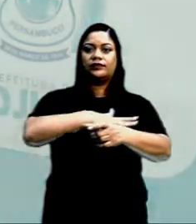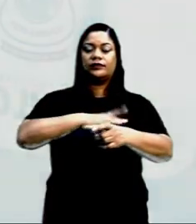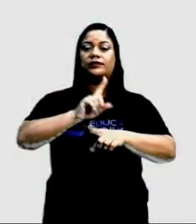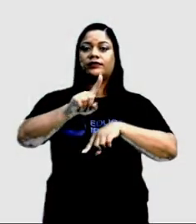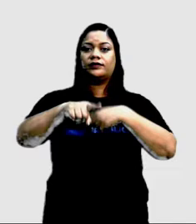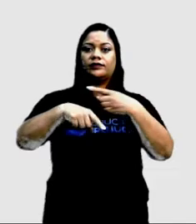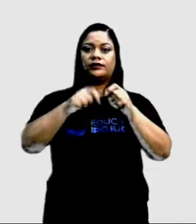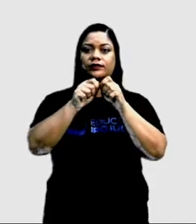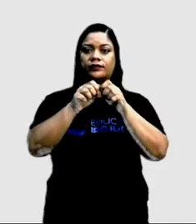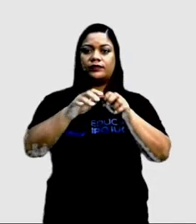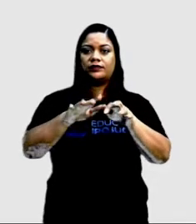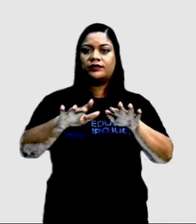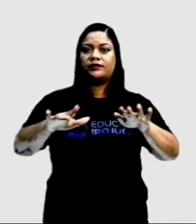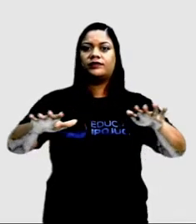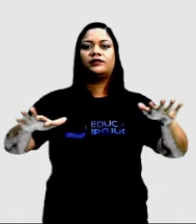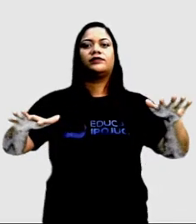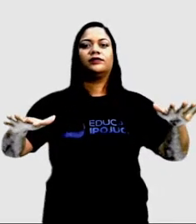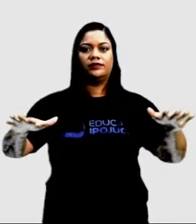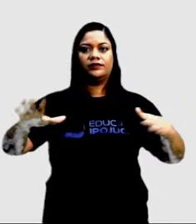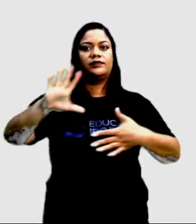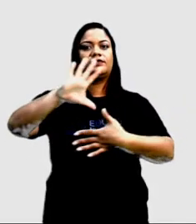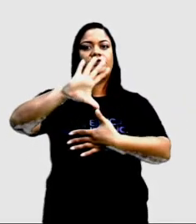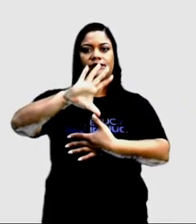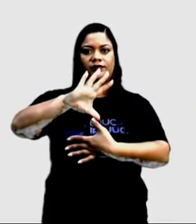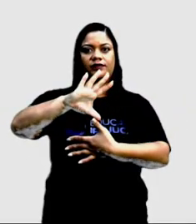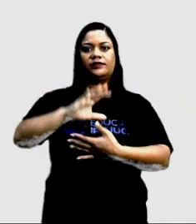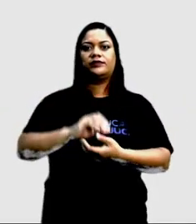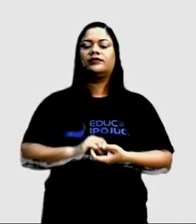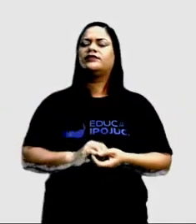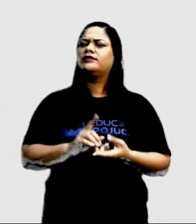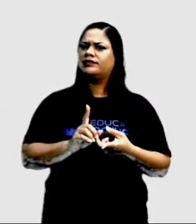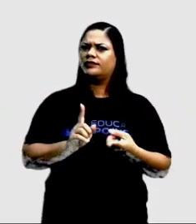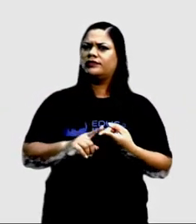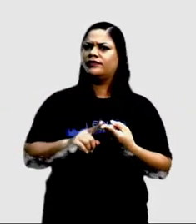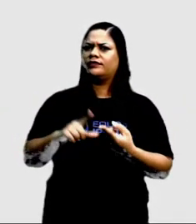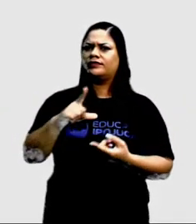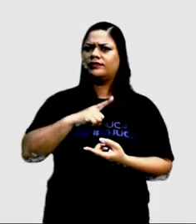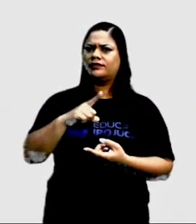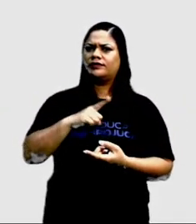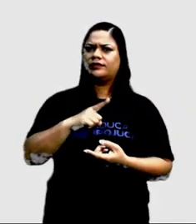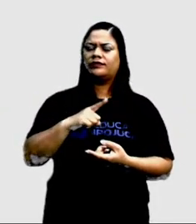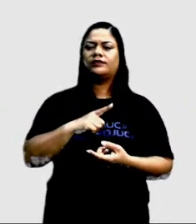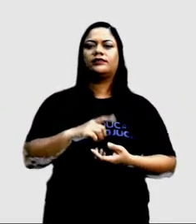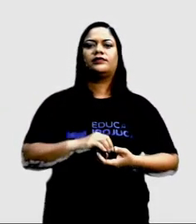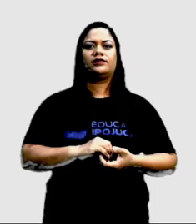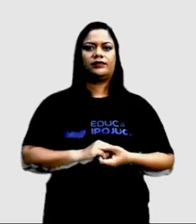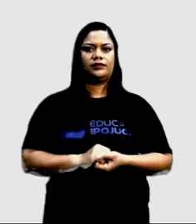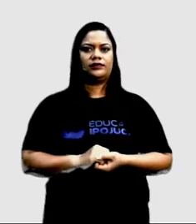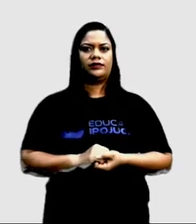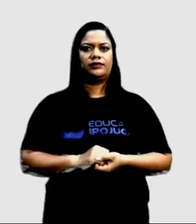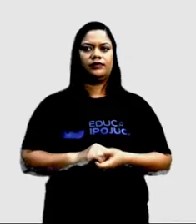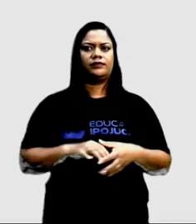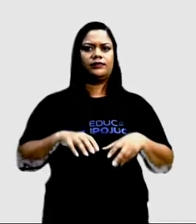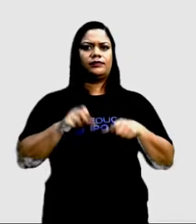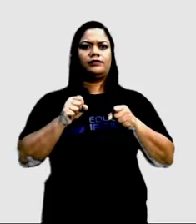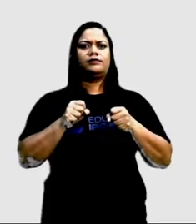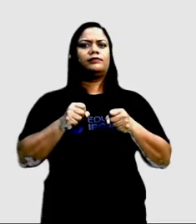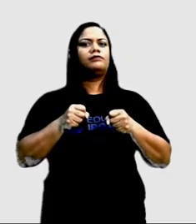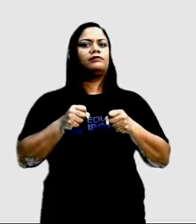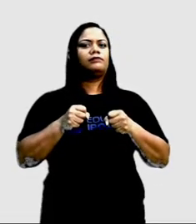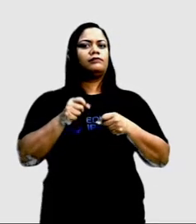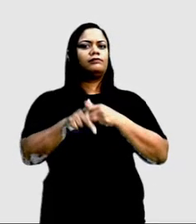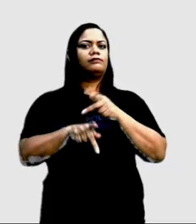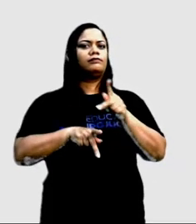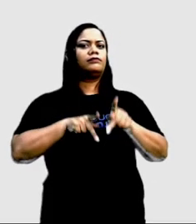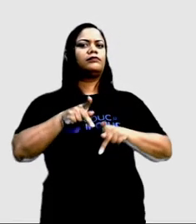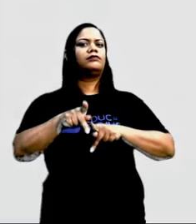para o continente, tá certo? É claro que também houve resistência, como estão lindando aí, houve resistência dos